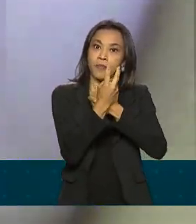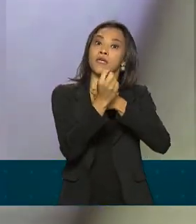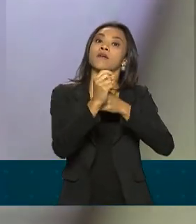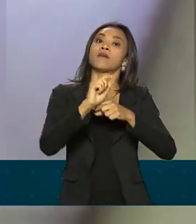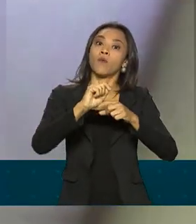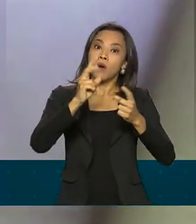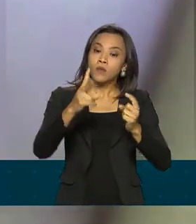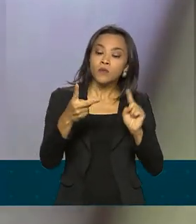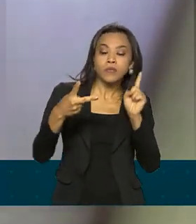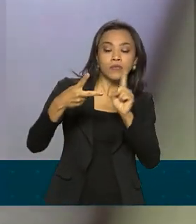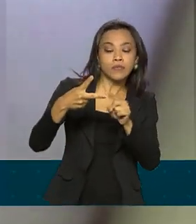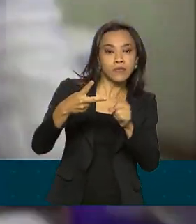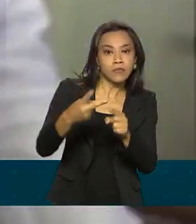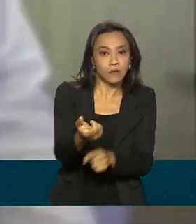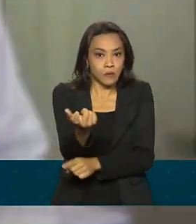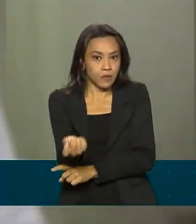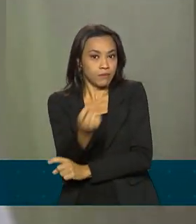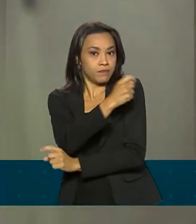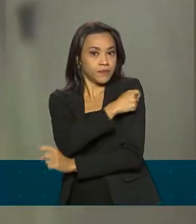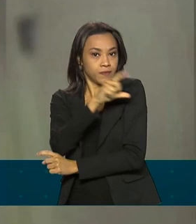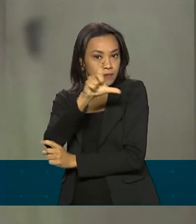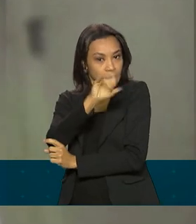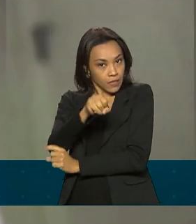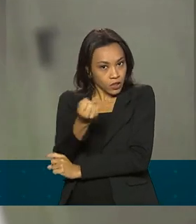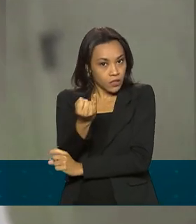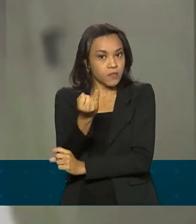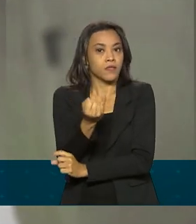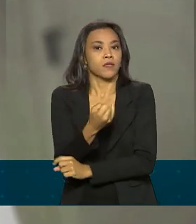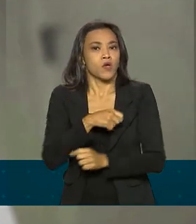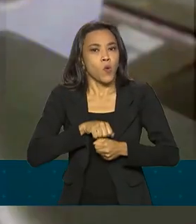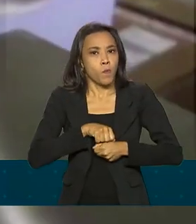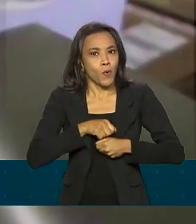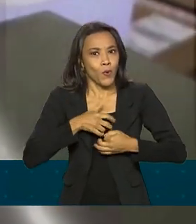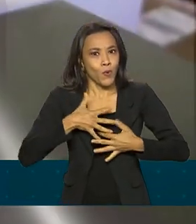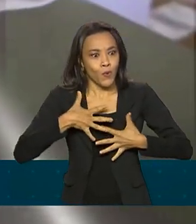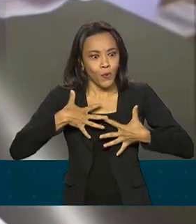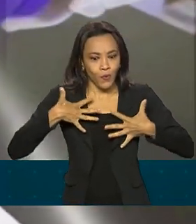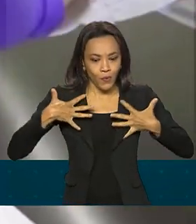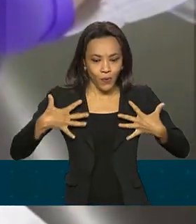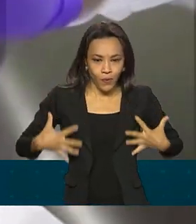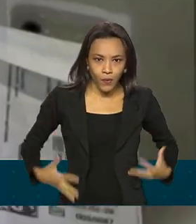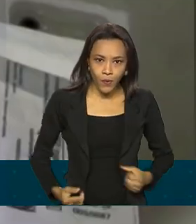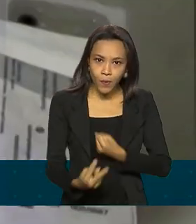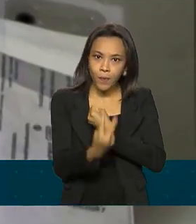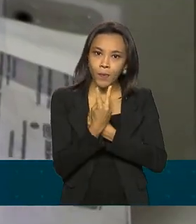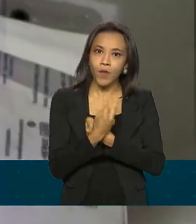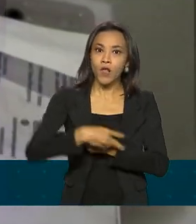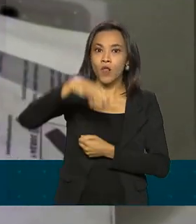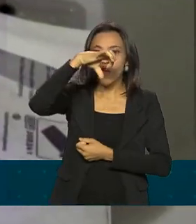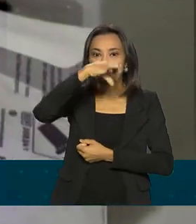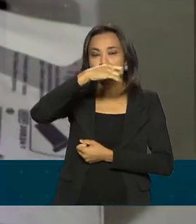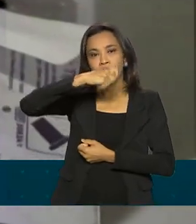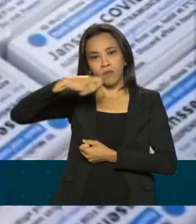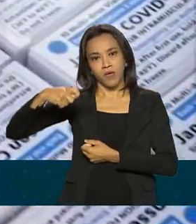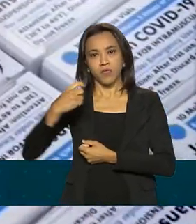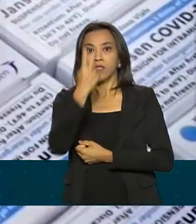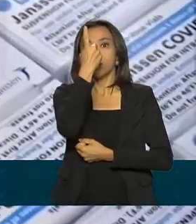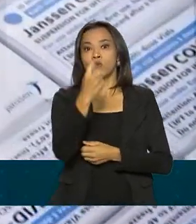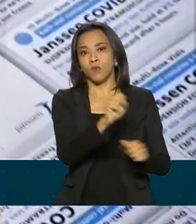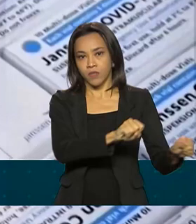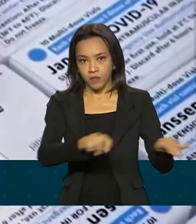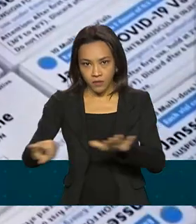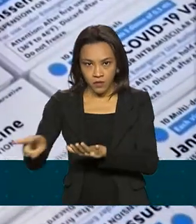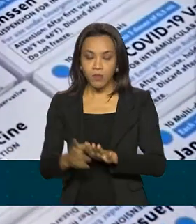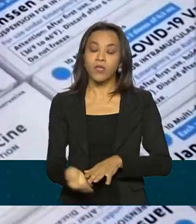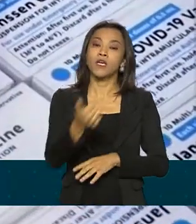de mais uma dose da vacina. Os níveis de anticorpos aumentam em nove vezes após uma semana e em até 12